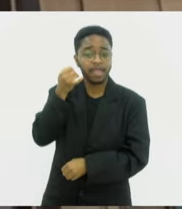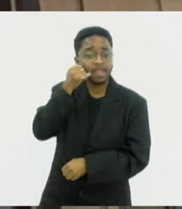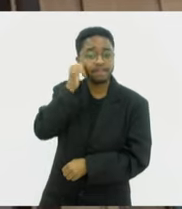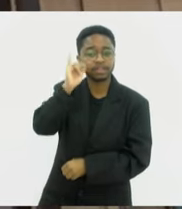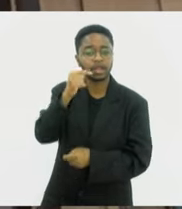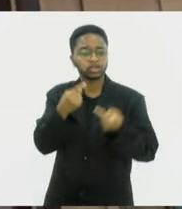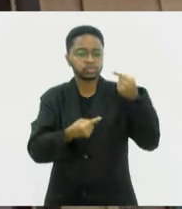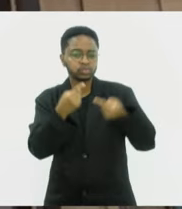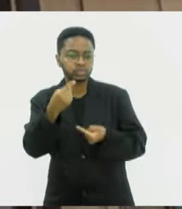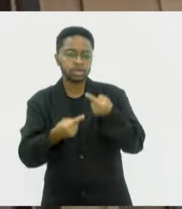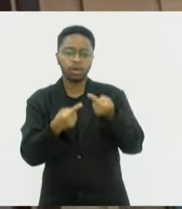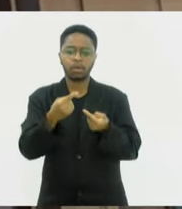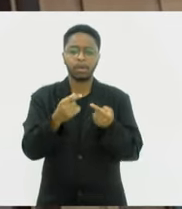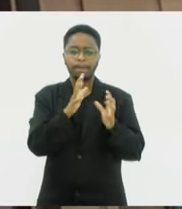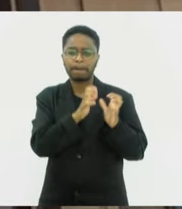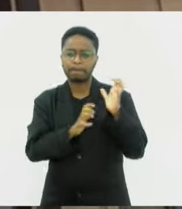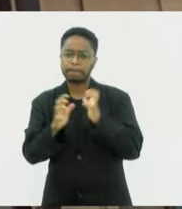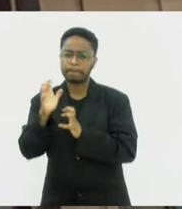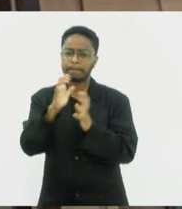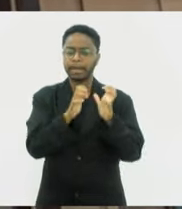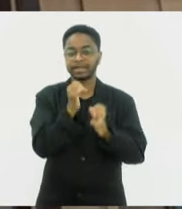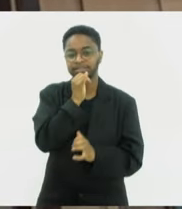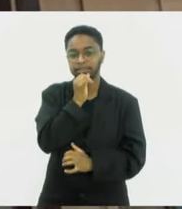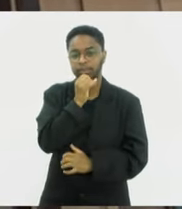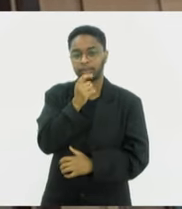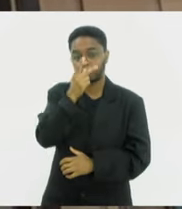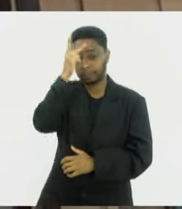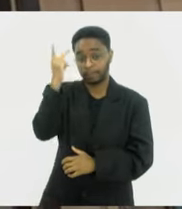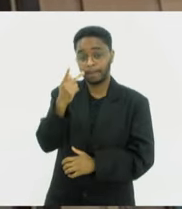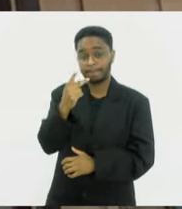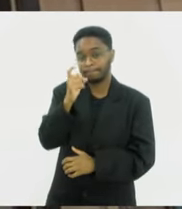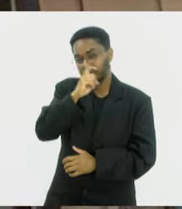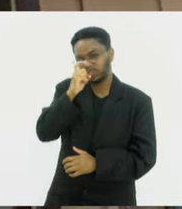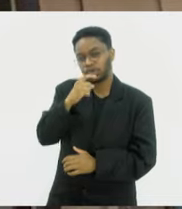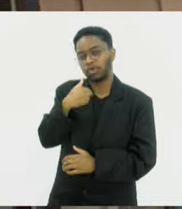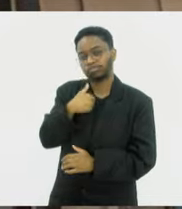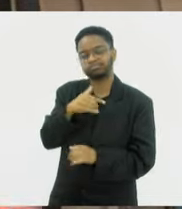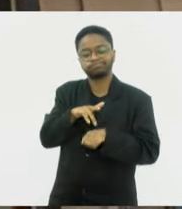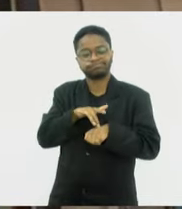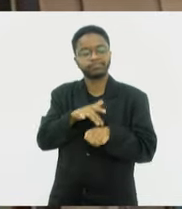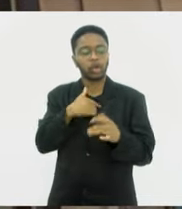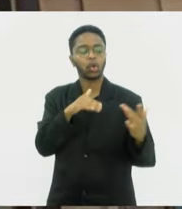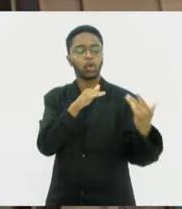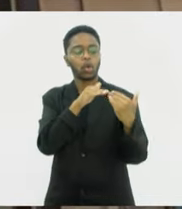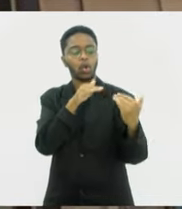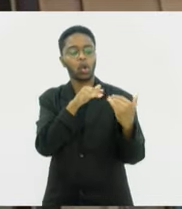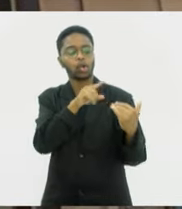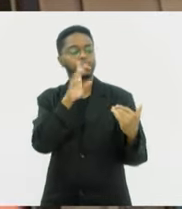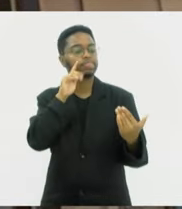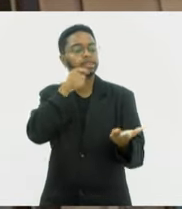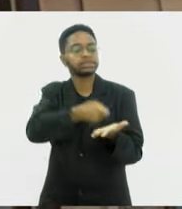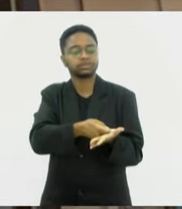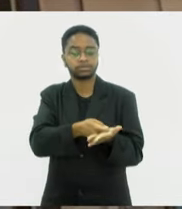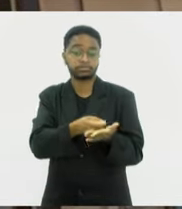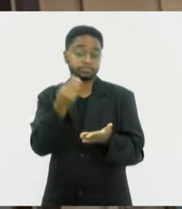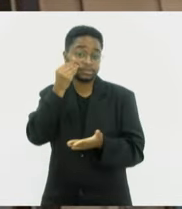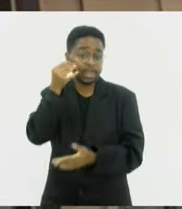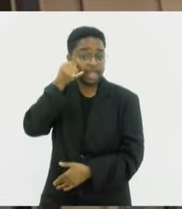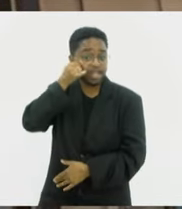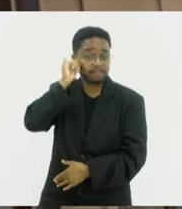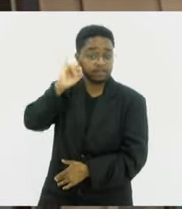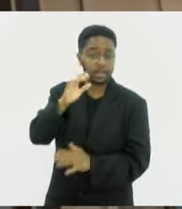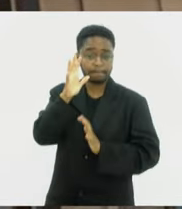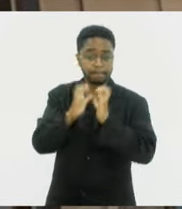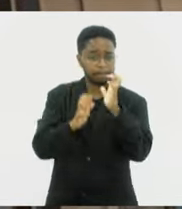discussões desagradáveis, como por exemplo alguém mentir sobre concordar com uma opinião ou decisão para evitar confronto com algum